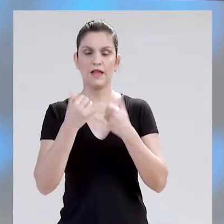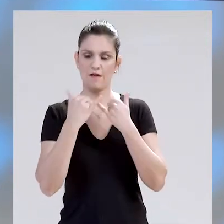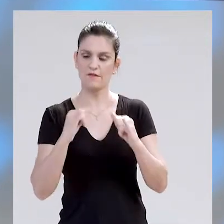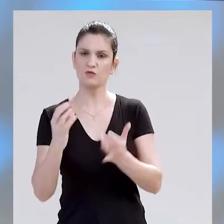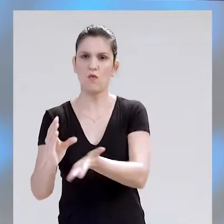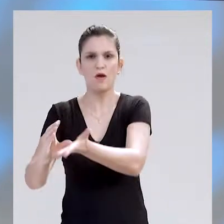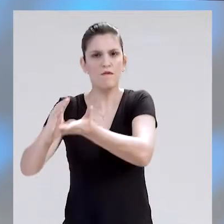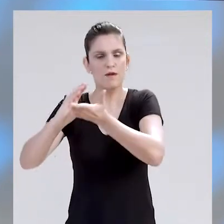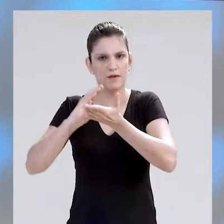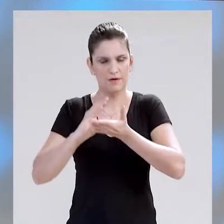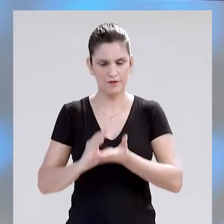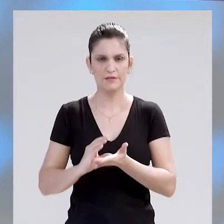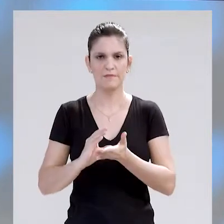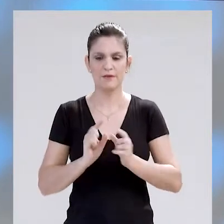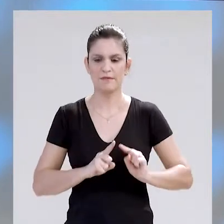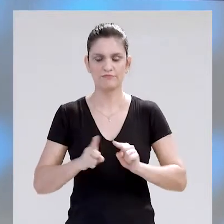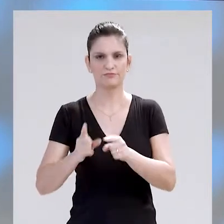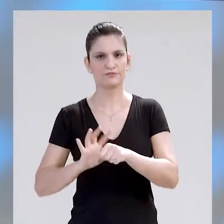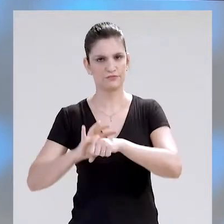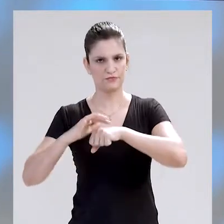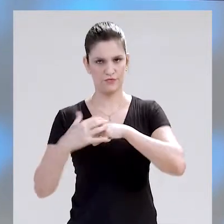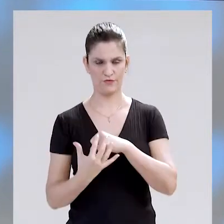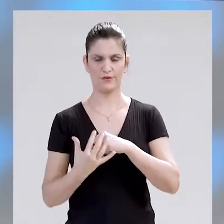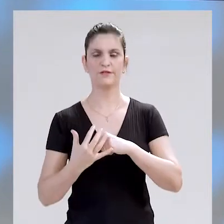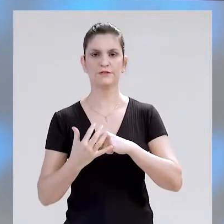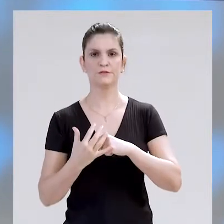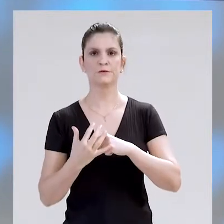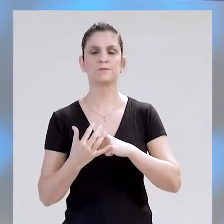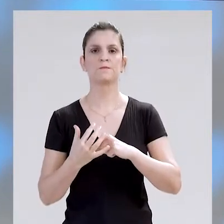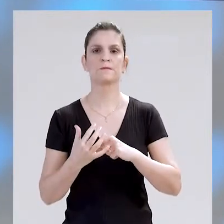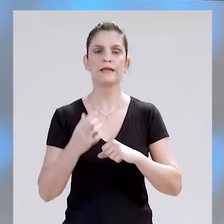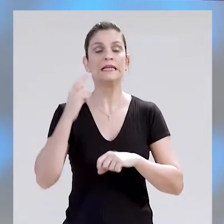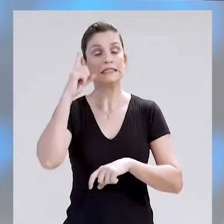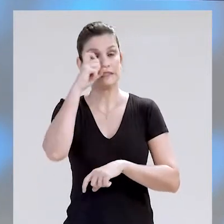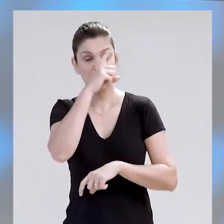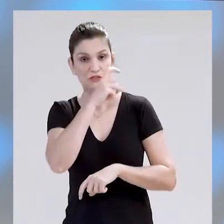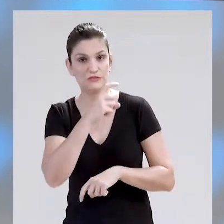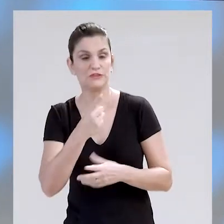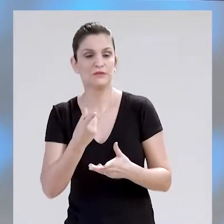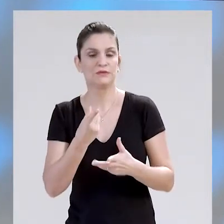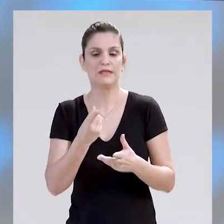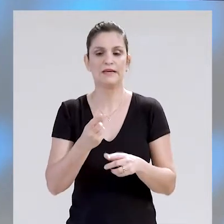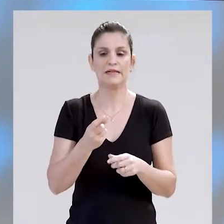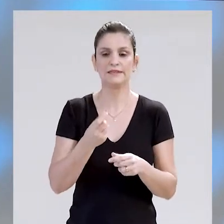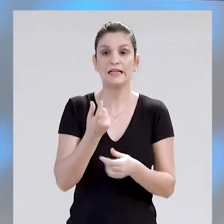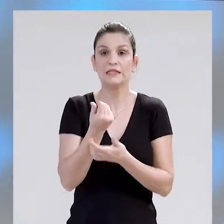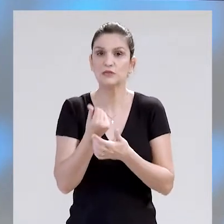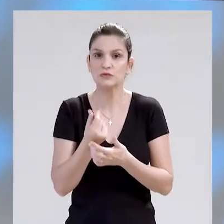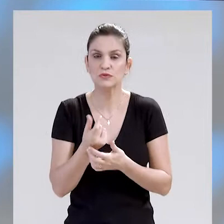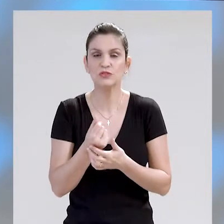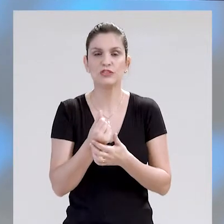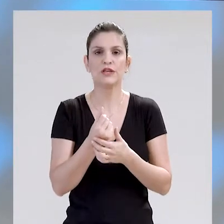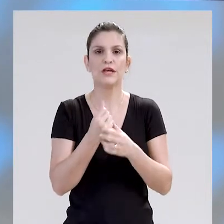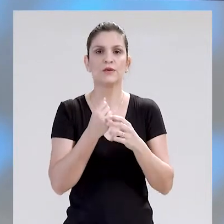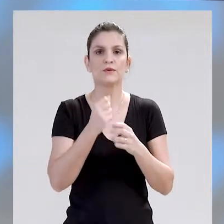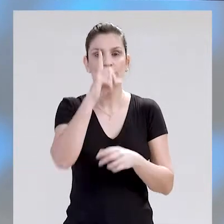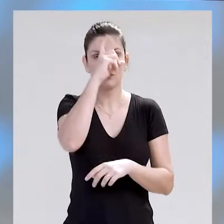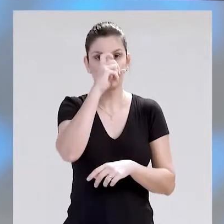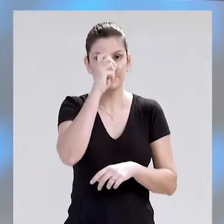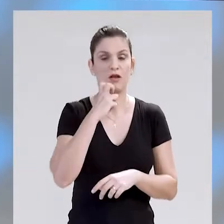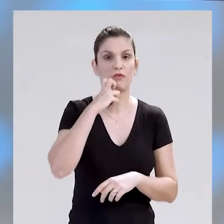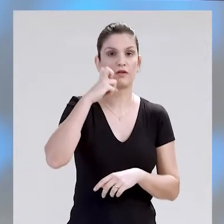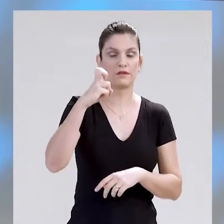falou das verbas recebidas em investimentos ao combate à pandemia Covid-19. Sobre as dificuldades financeiras